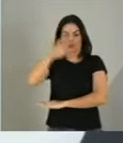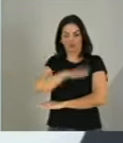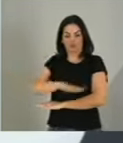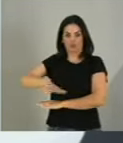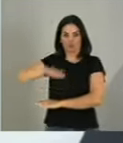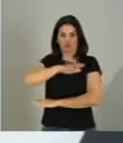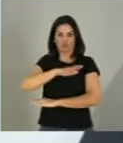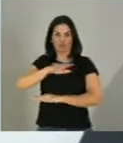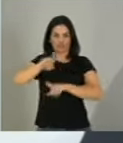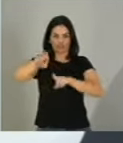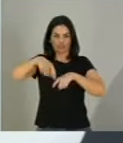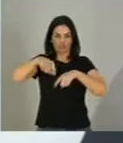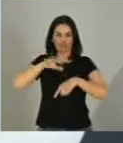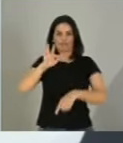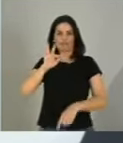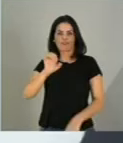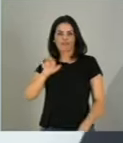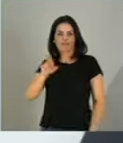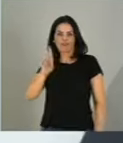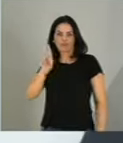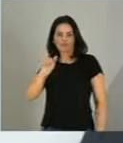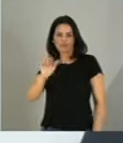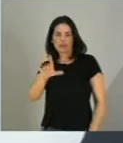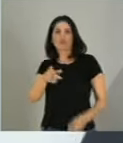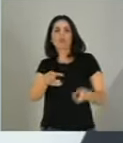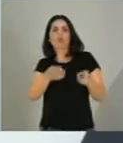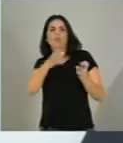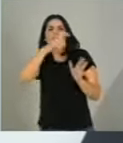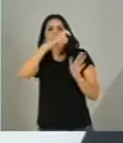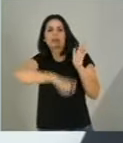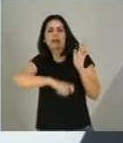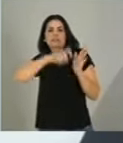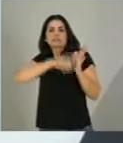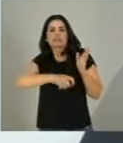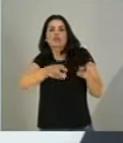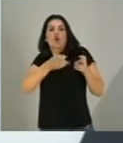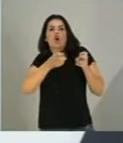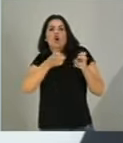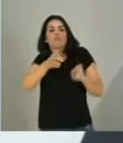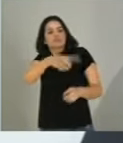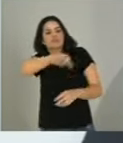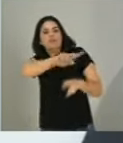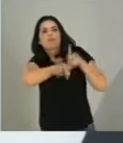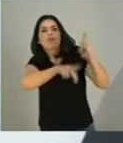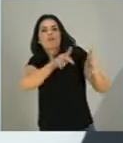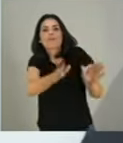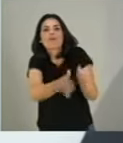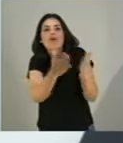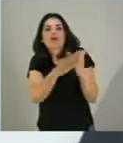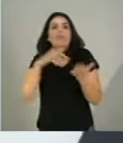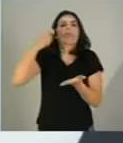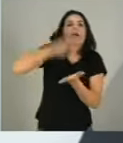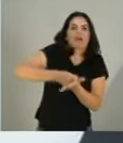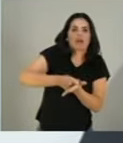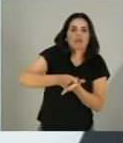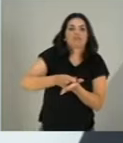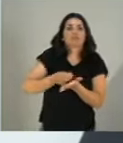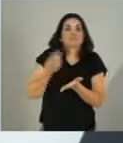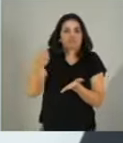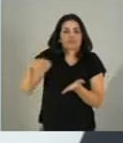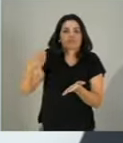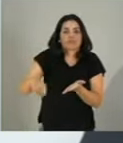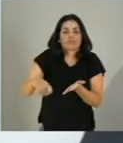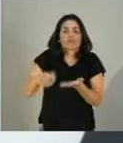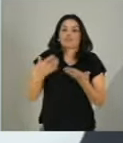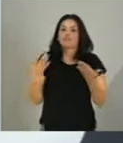e taxa de quem? Das pessoas mais pobres. Portanto, senhoras e senhores, precisamos corrigir